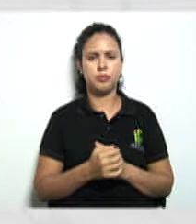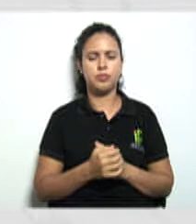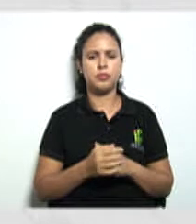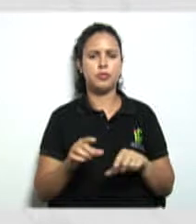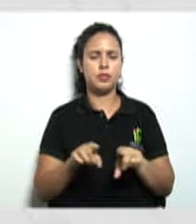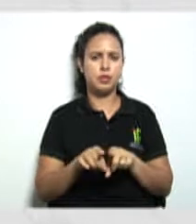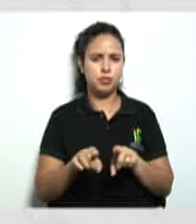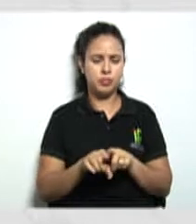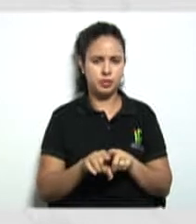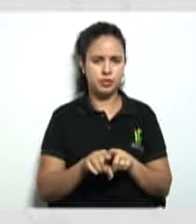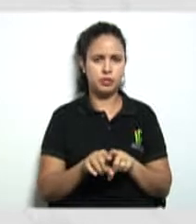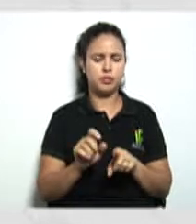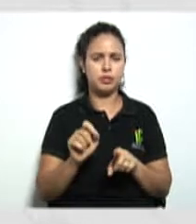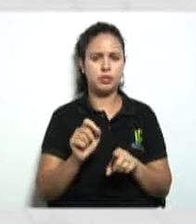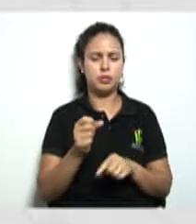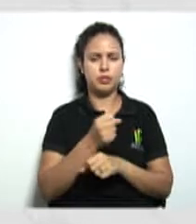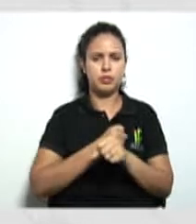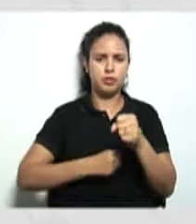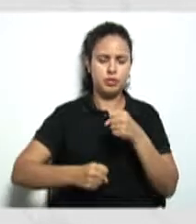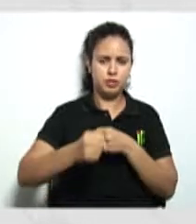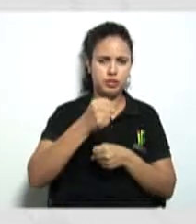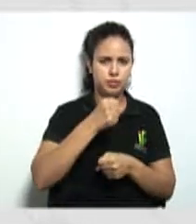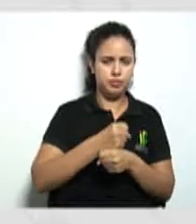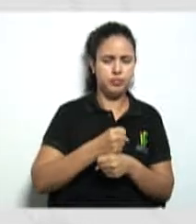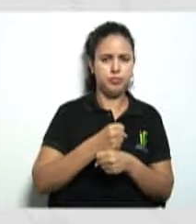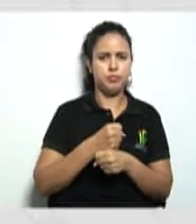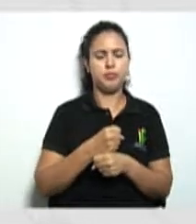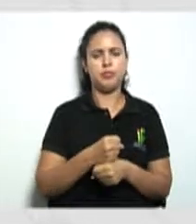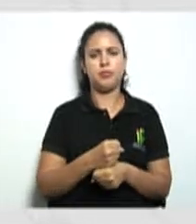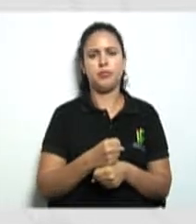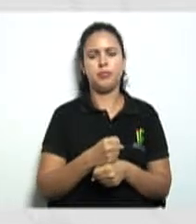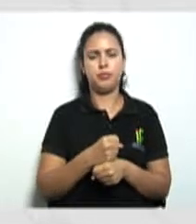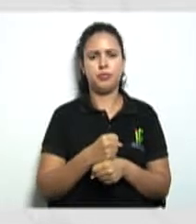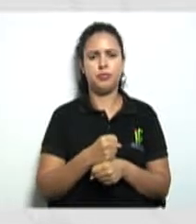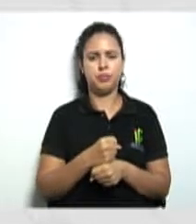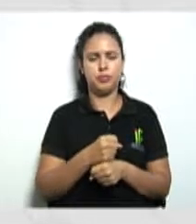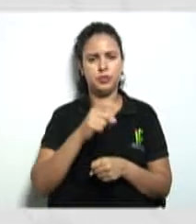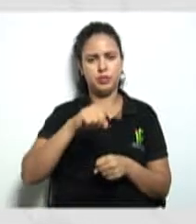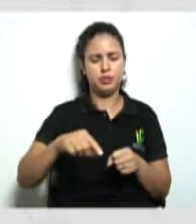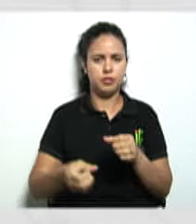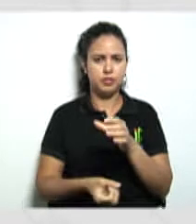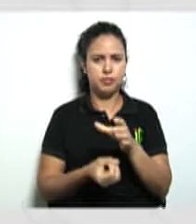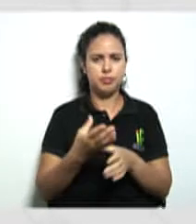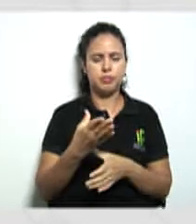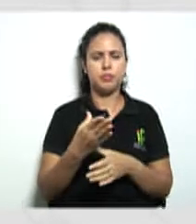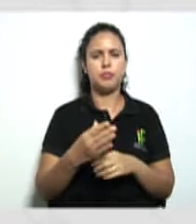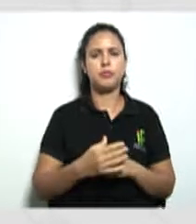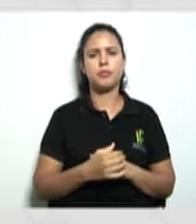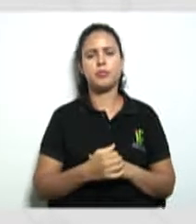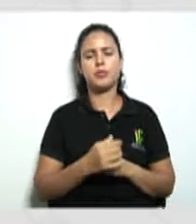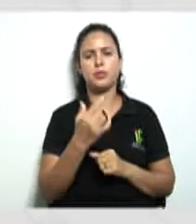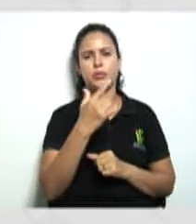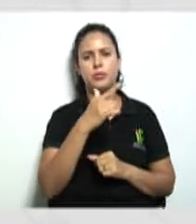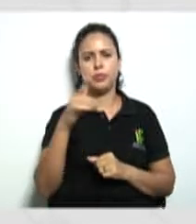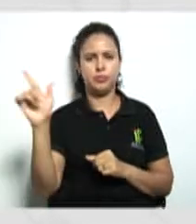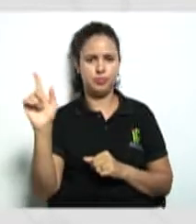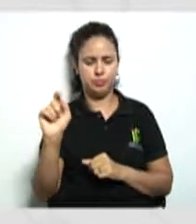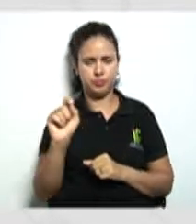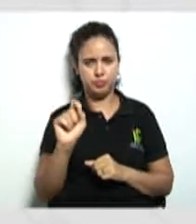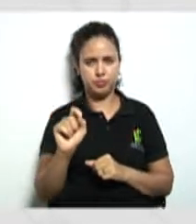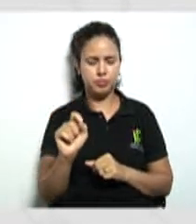cooperativa o ano aqui no momento nesse momento é o que ela está sendo criado outro ponto que deve constar lá